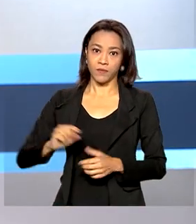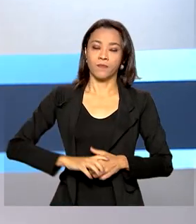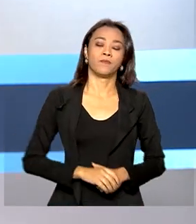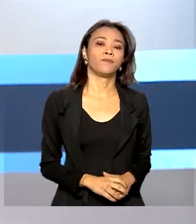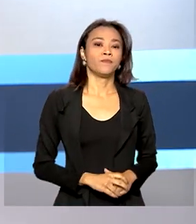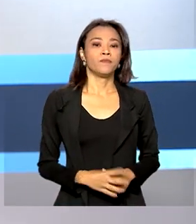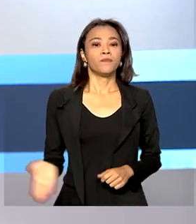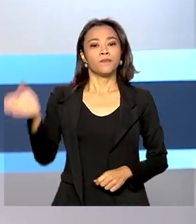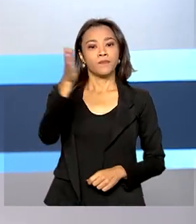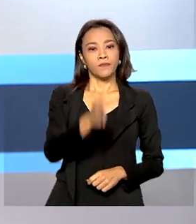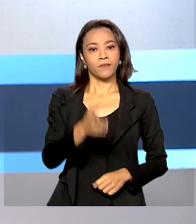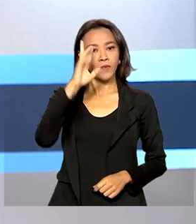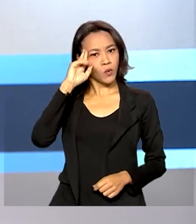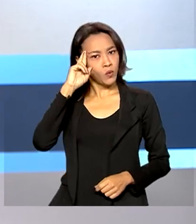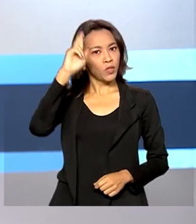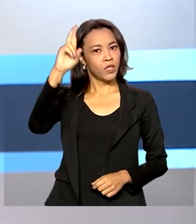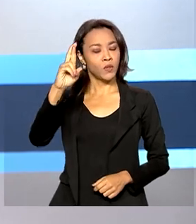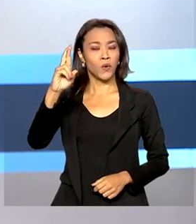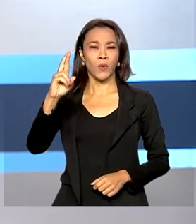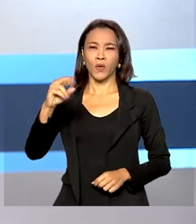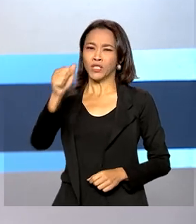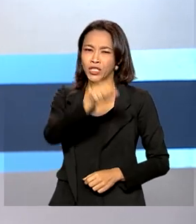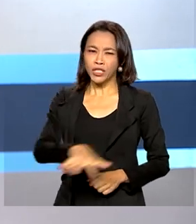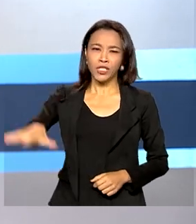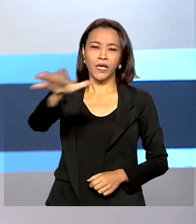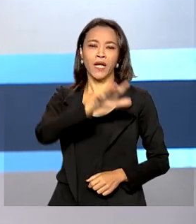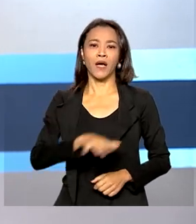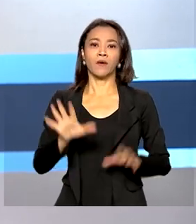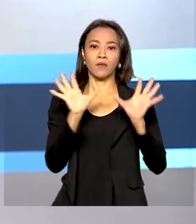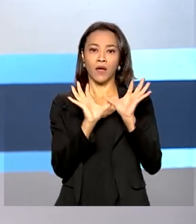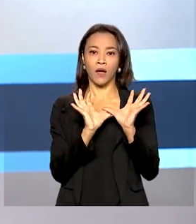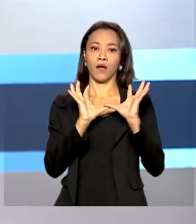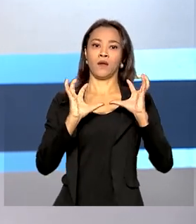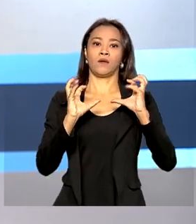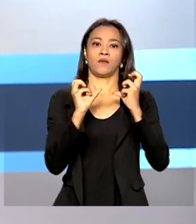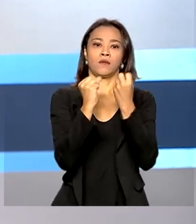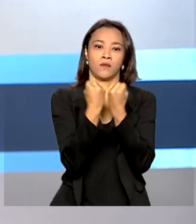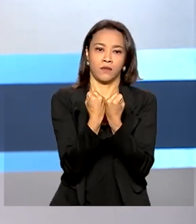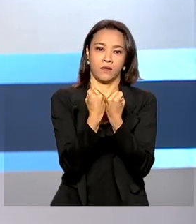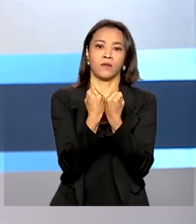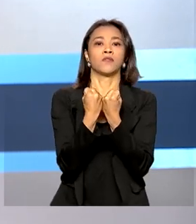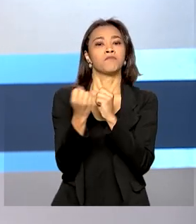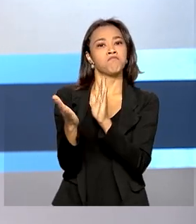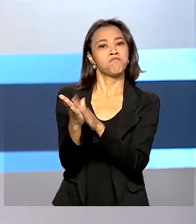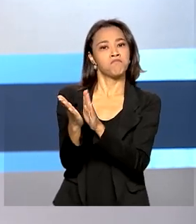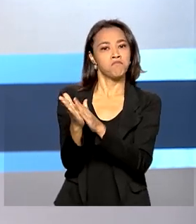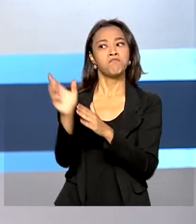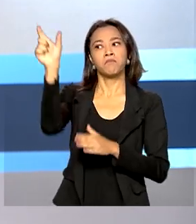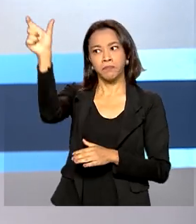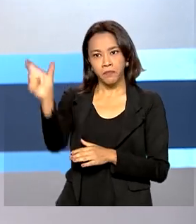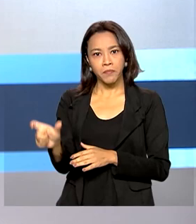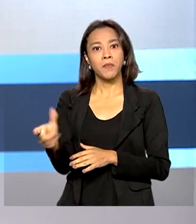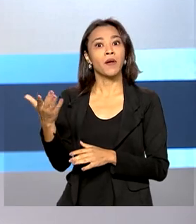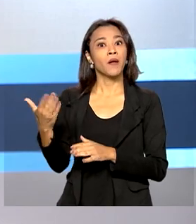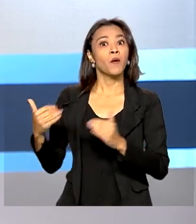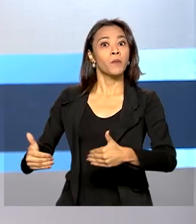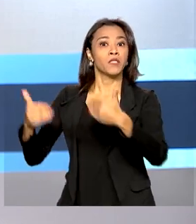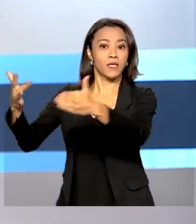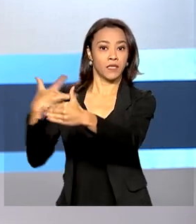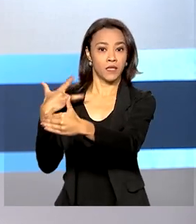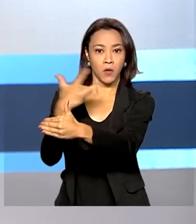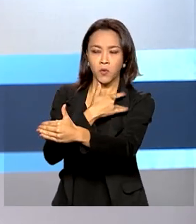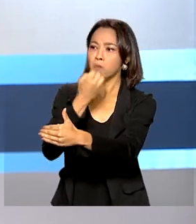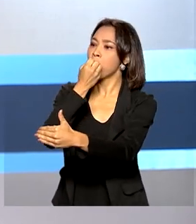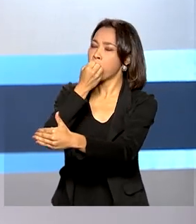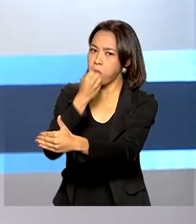O diretor-geral da Organização Mundial da Saúde, Tedros Adhanom, parabenizou o Ministério da Saúde pelos bons resultados